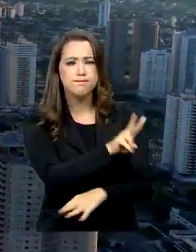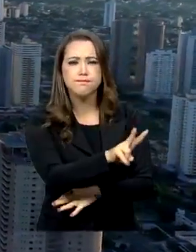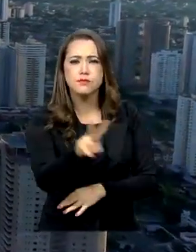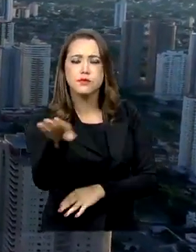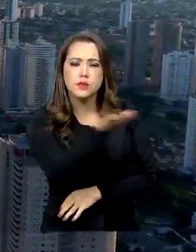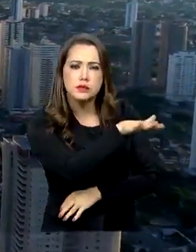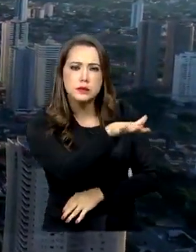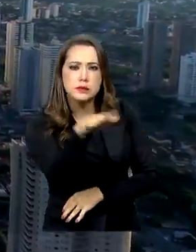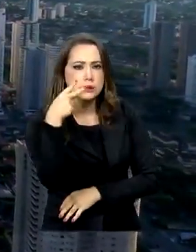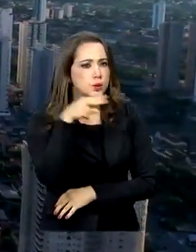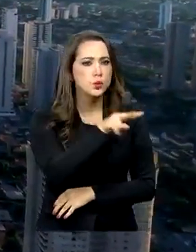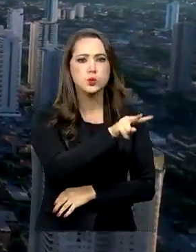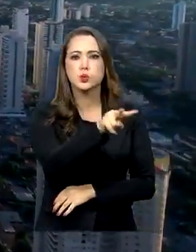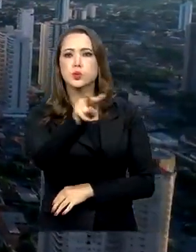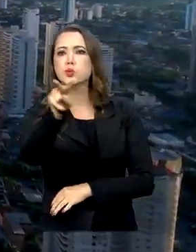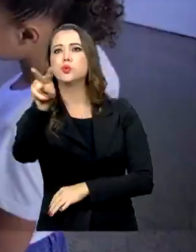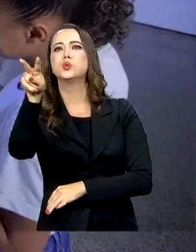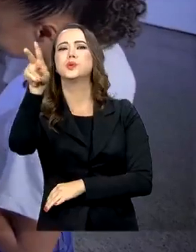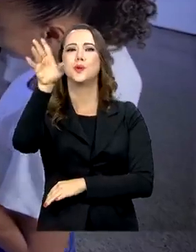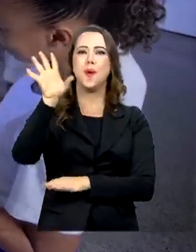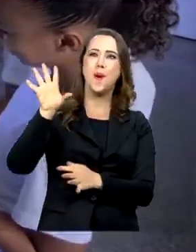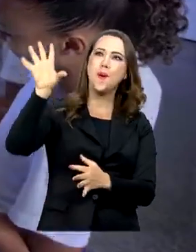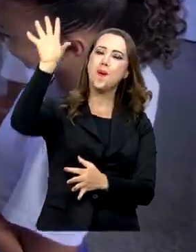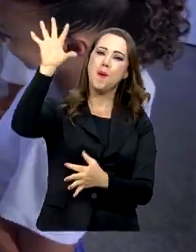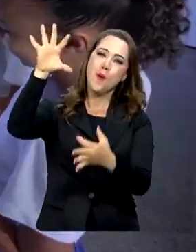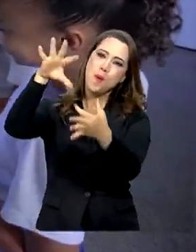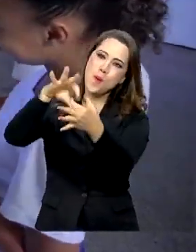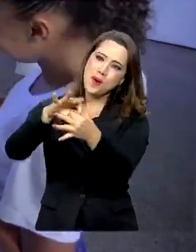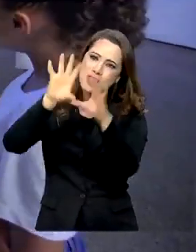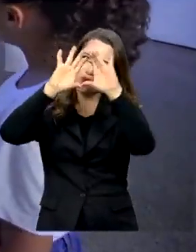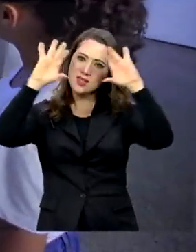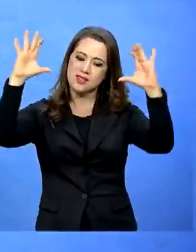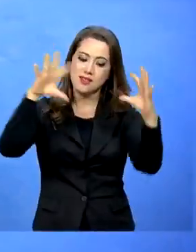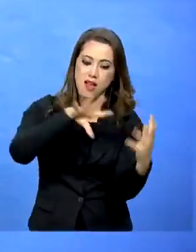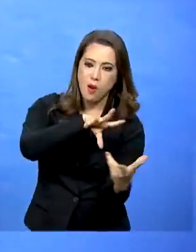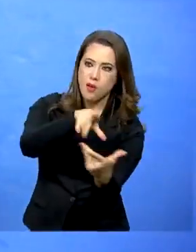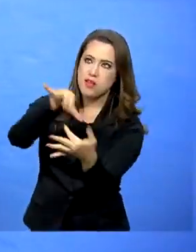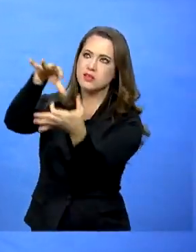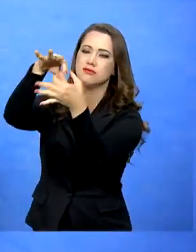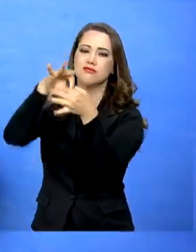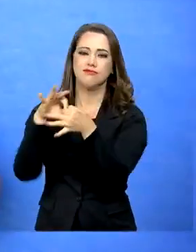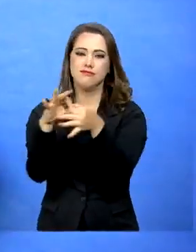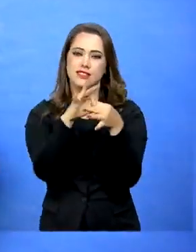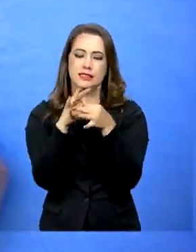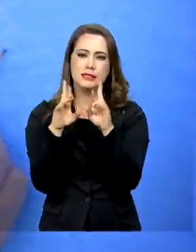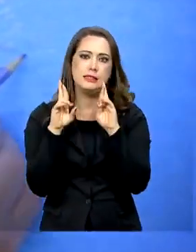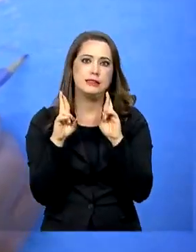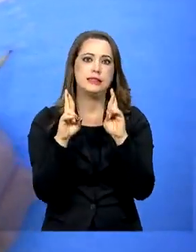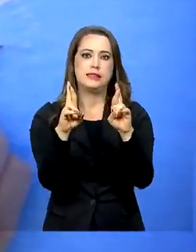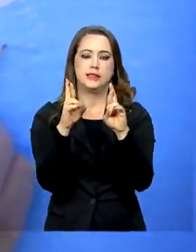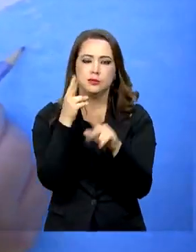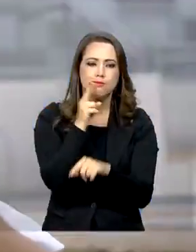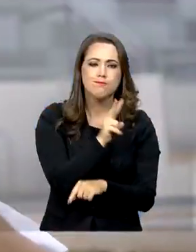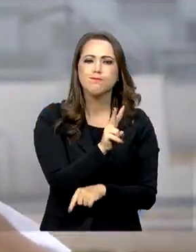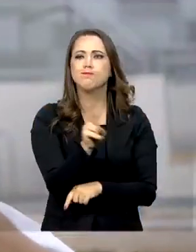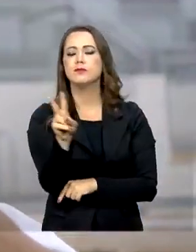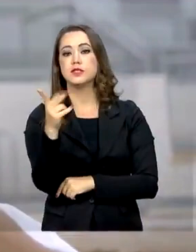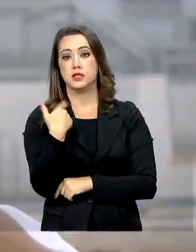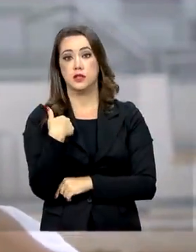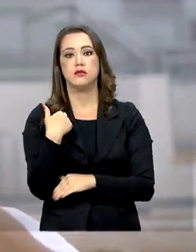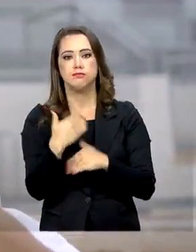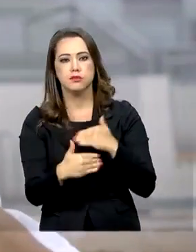que lá longe une o céu e a terra, um fio de esperança que justifica o nosso próximo passo,